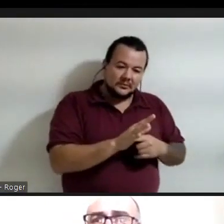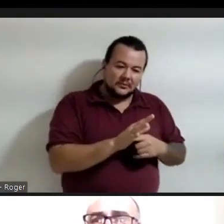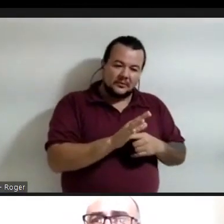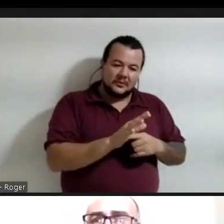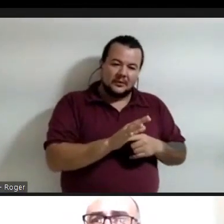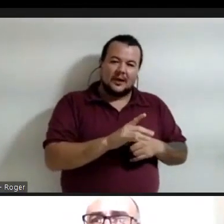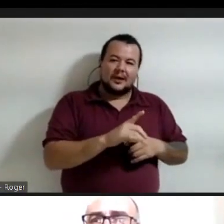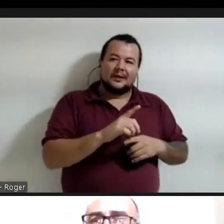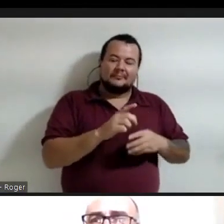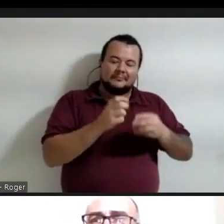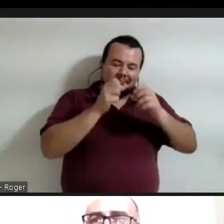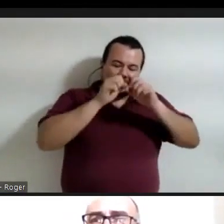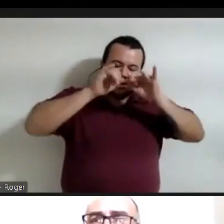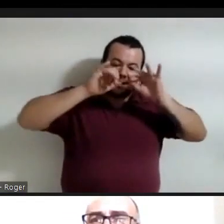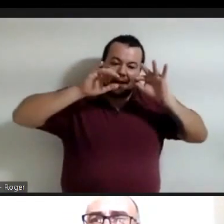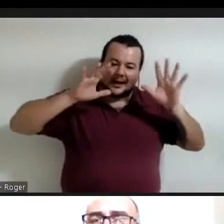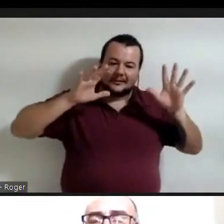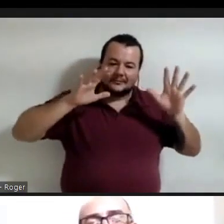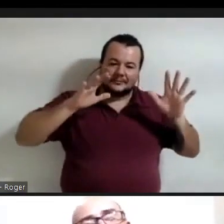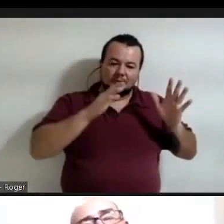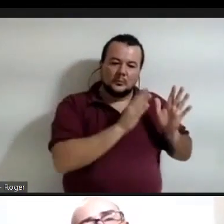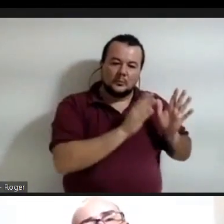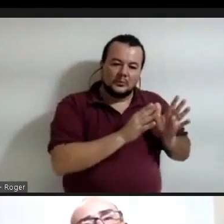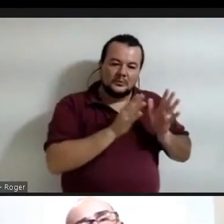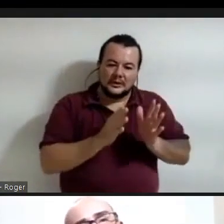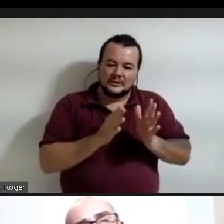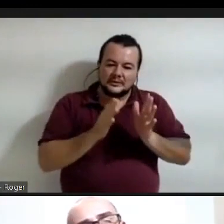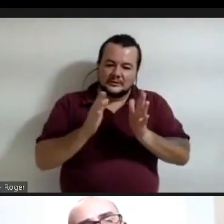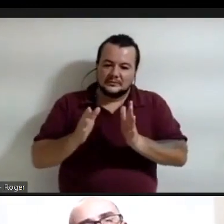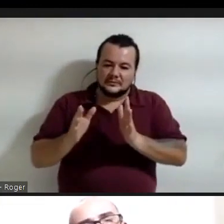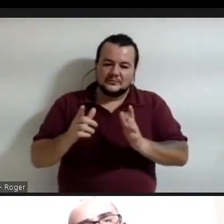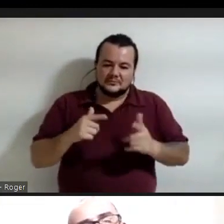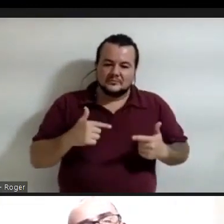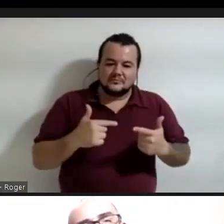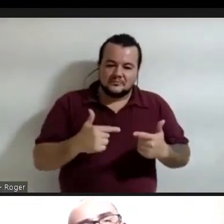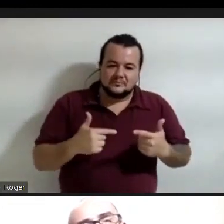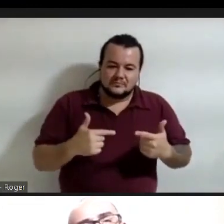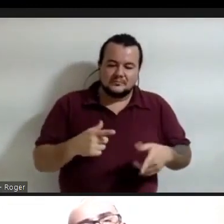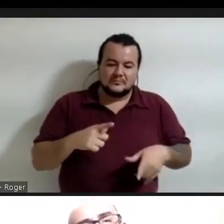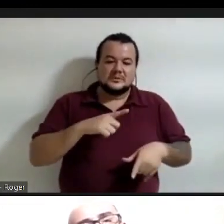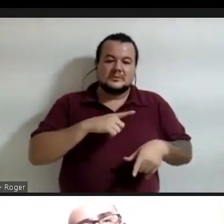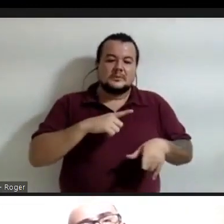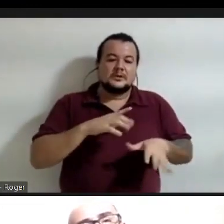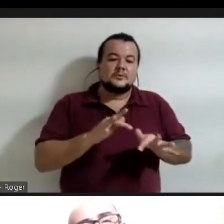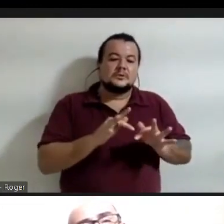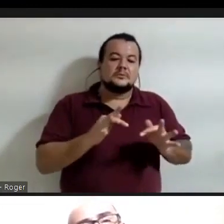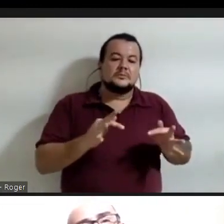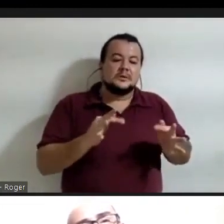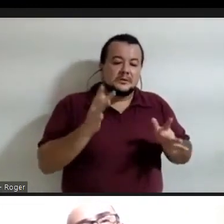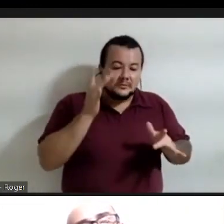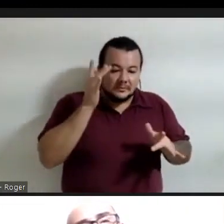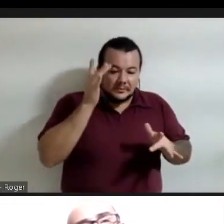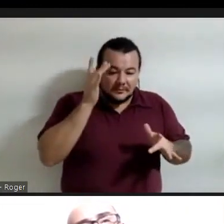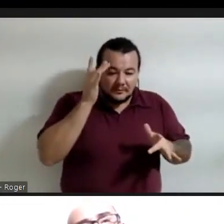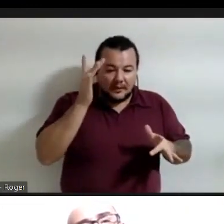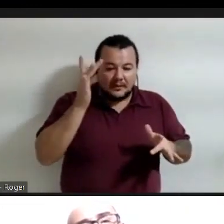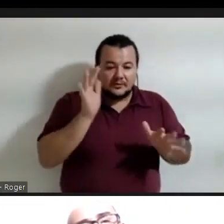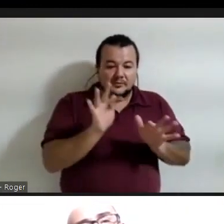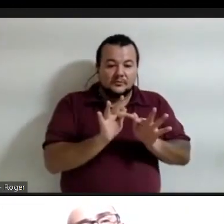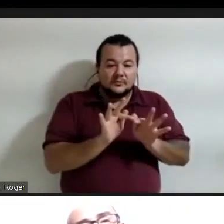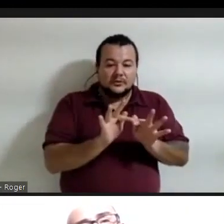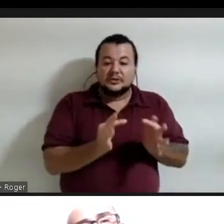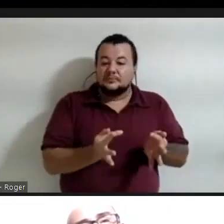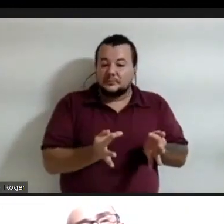que vocês estão enfrentando de ter uma simplificação mínima para que se possa avançar também em